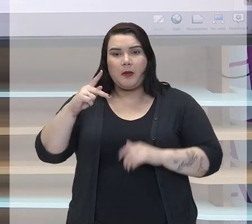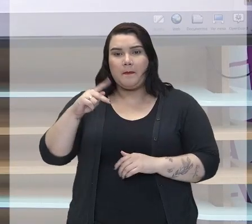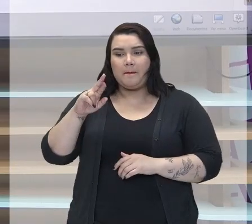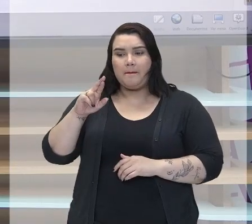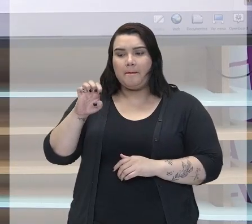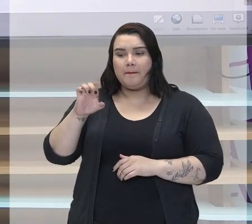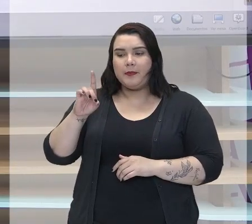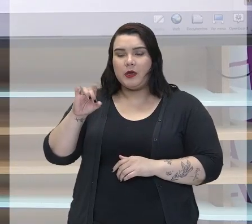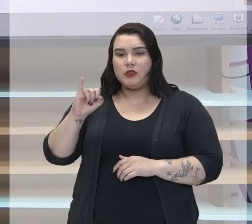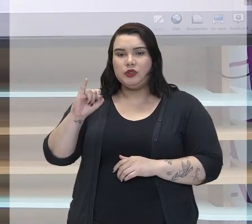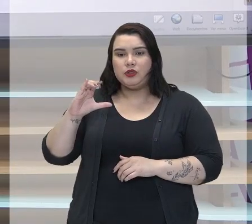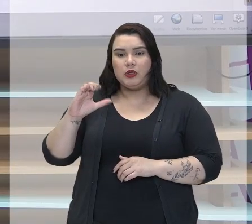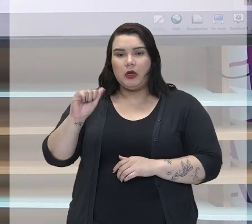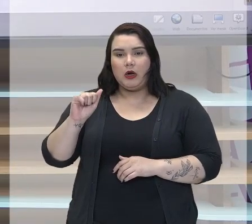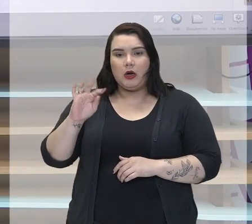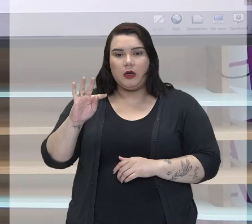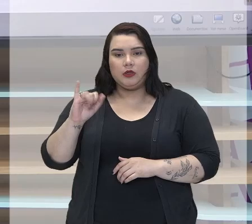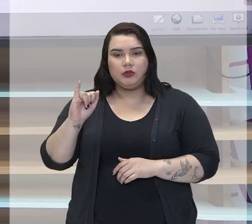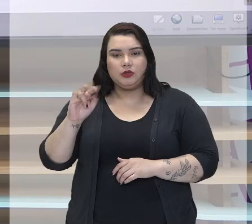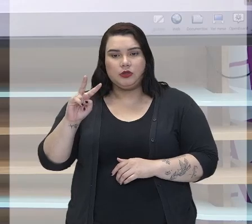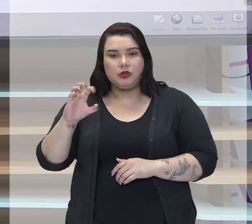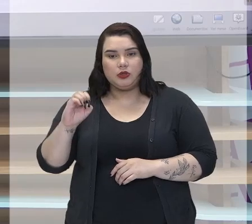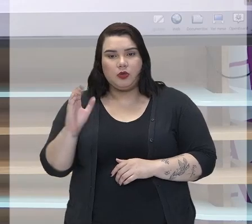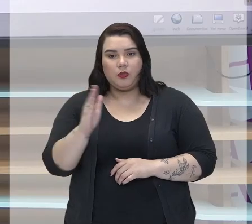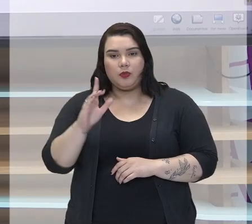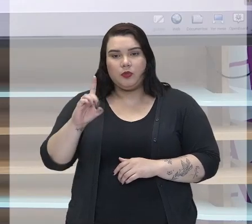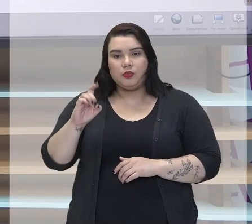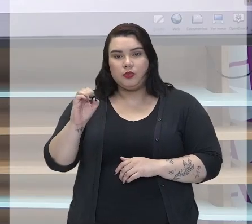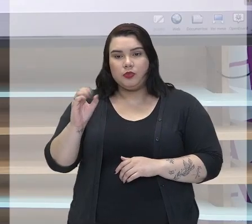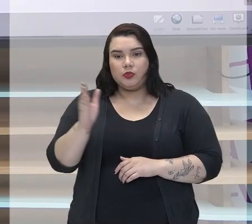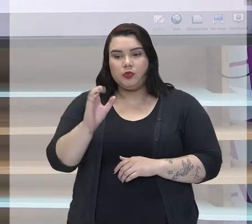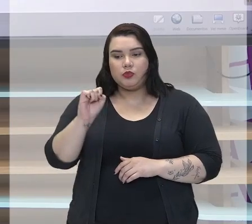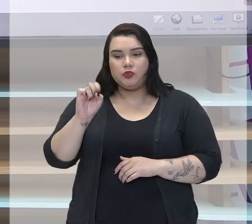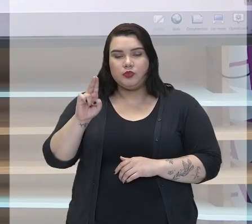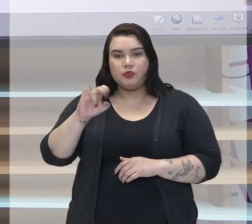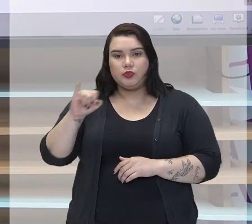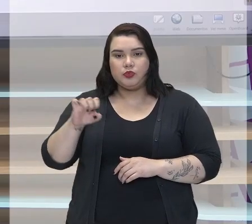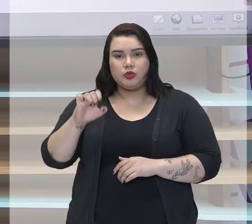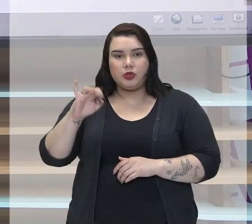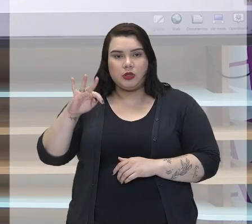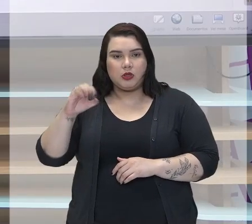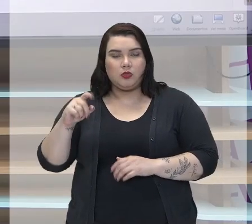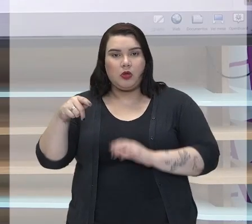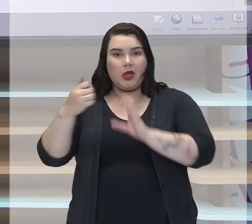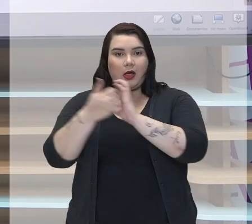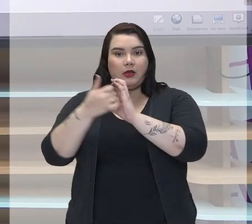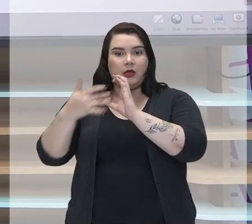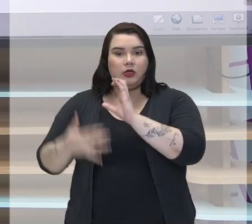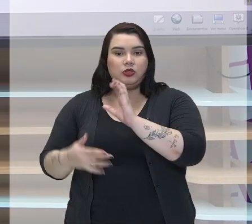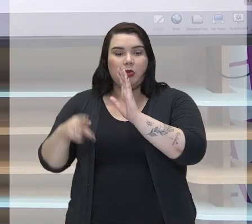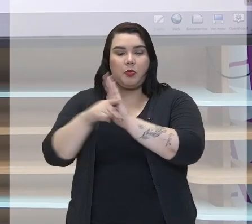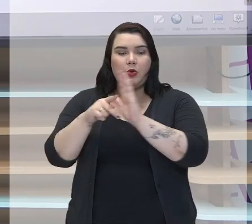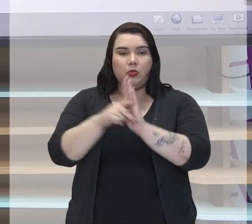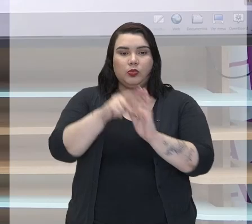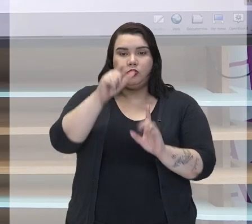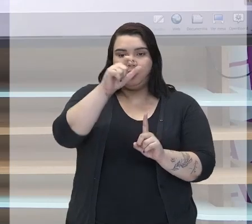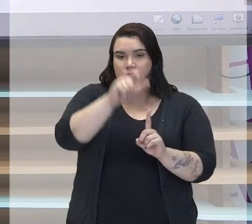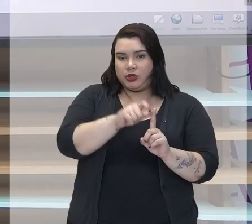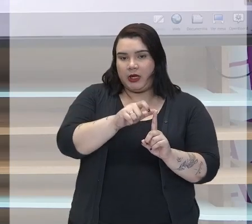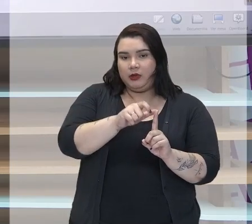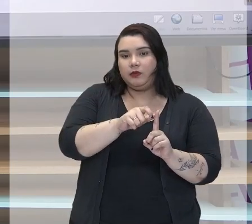O predicativo do sujeito é uma característica, uma qualidade que se dá ali do sujeito. Então, eu tenho sujeito,